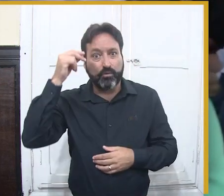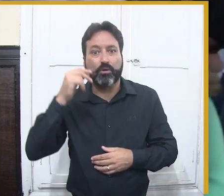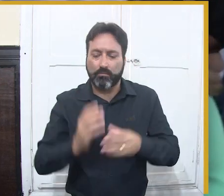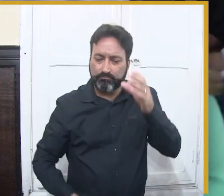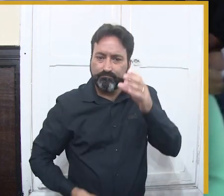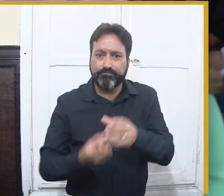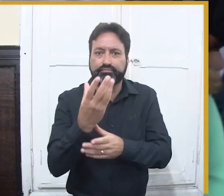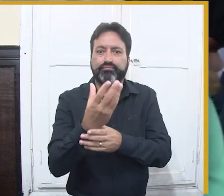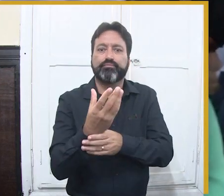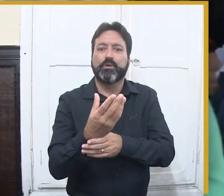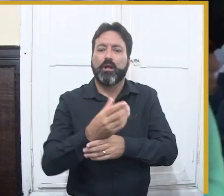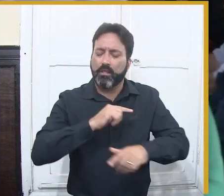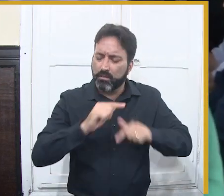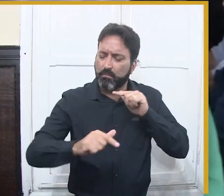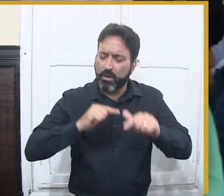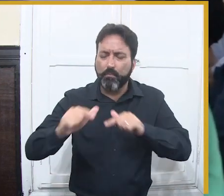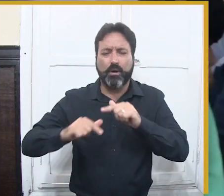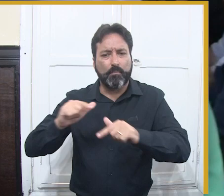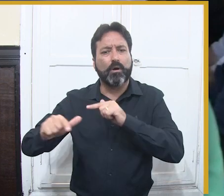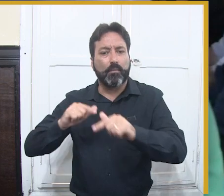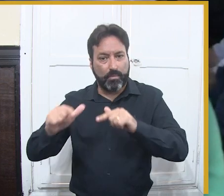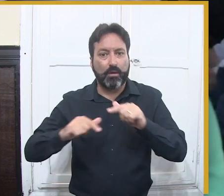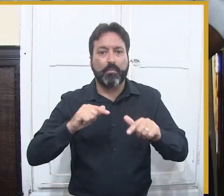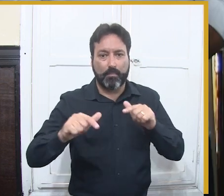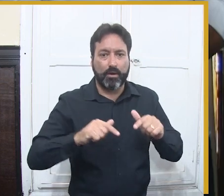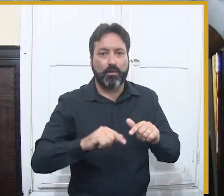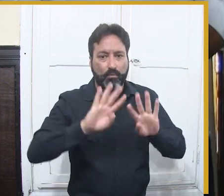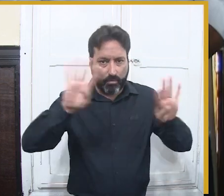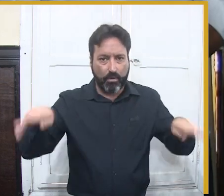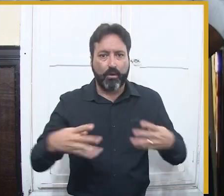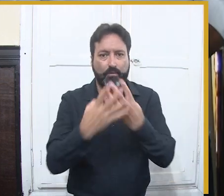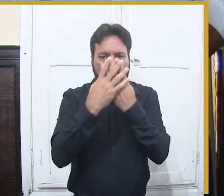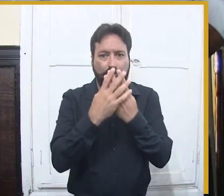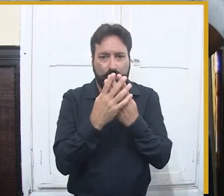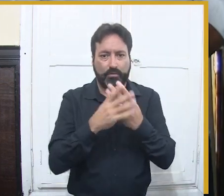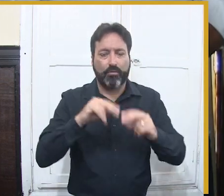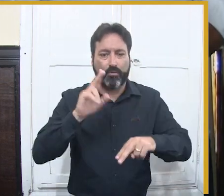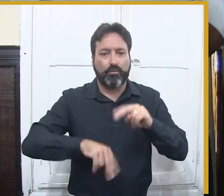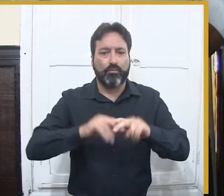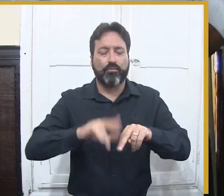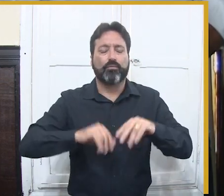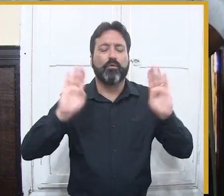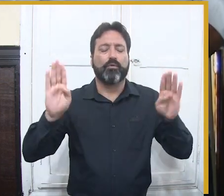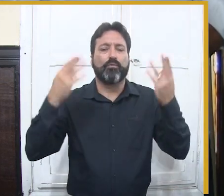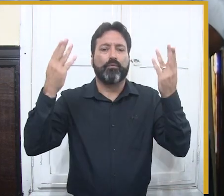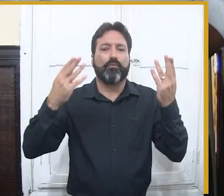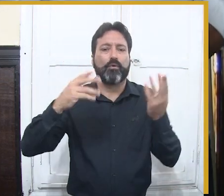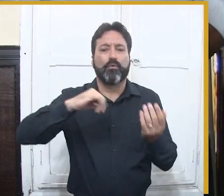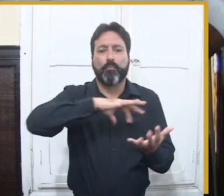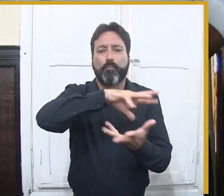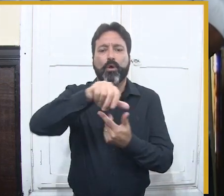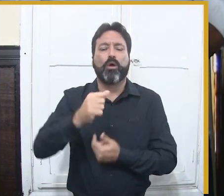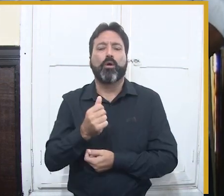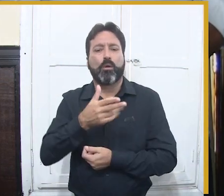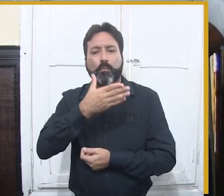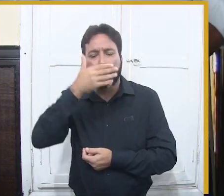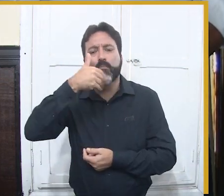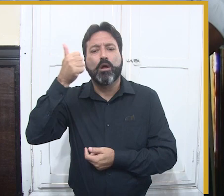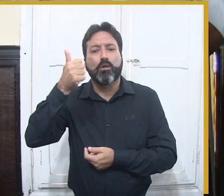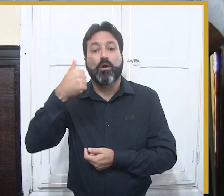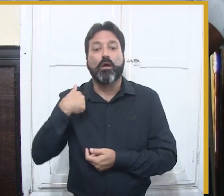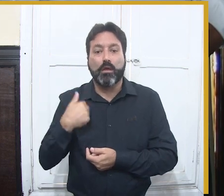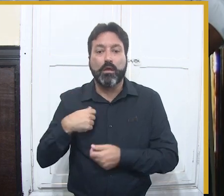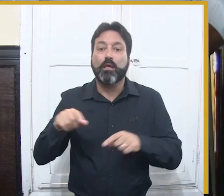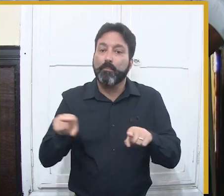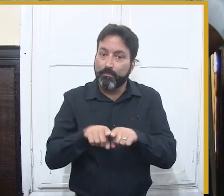da ação do próprio poeta Ronaldo. Quando não existia o maior São João do Mundo, o poeta Ronaldo criou o maior São João do